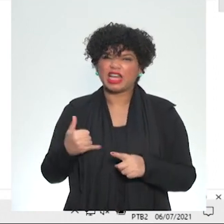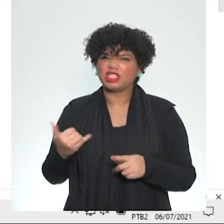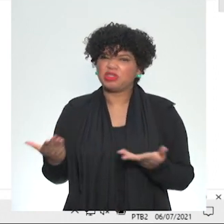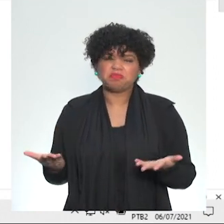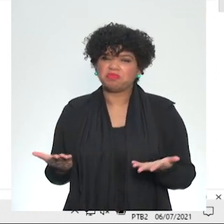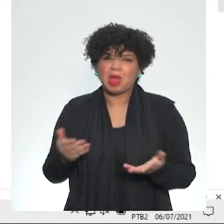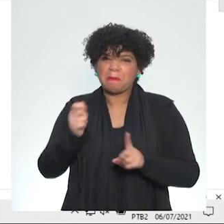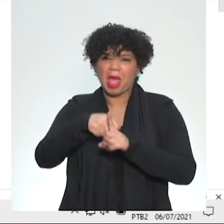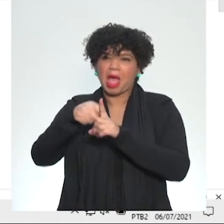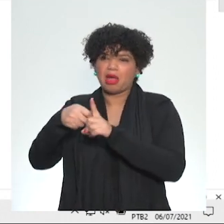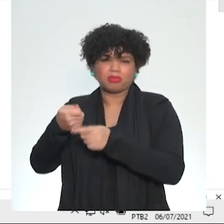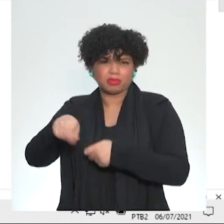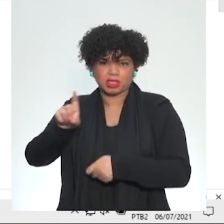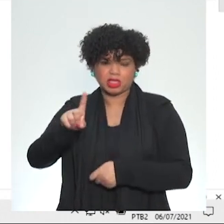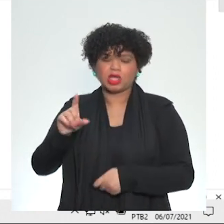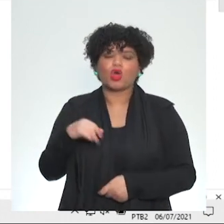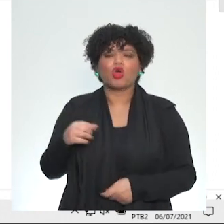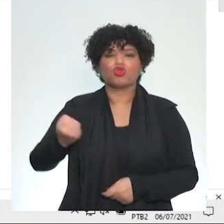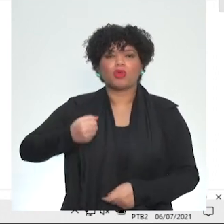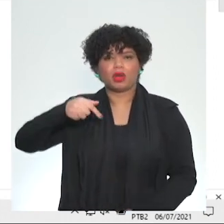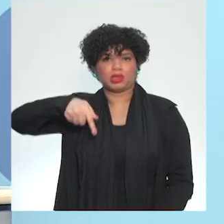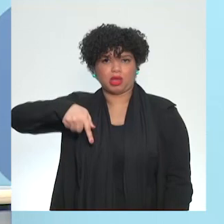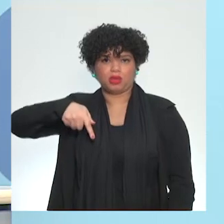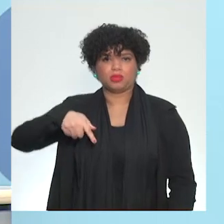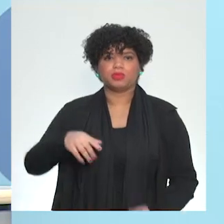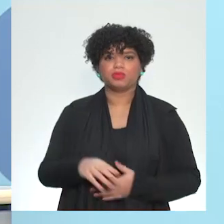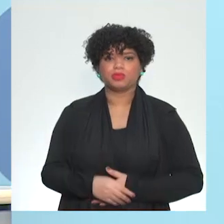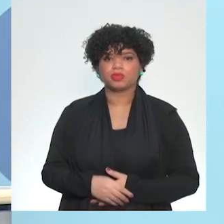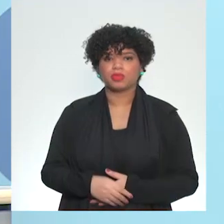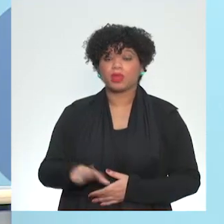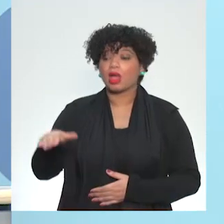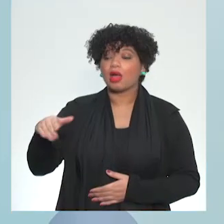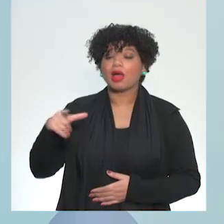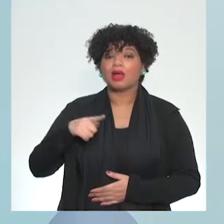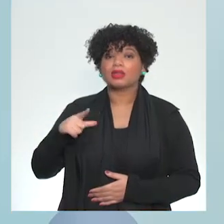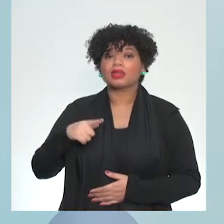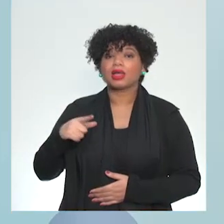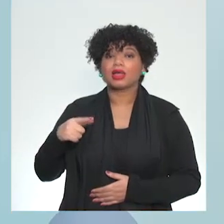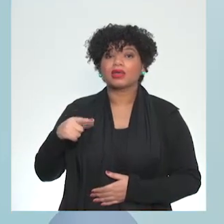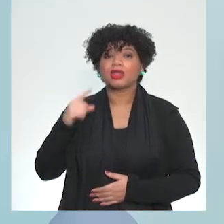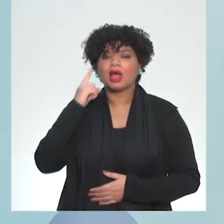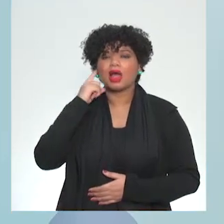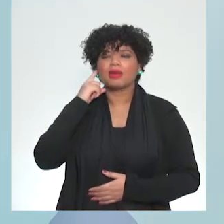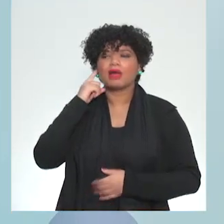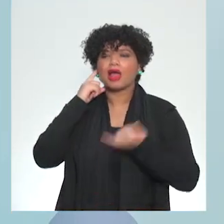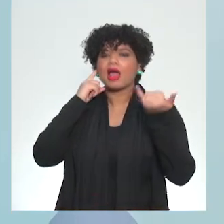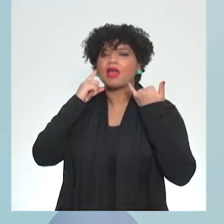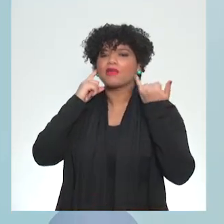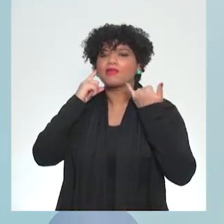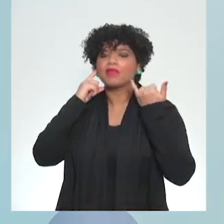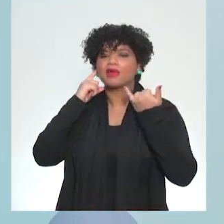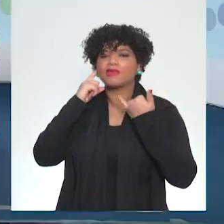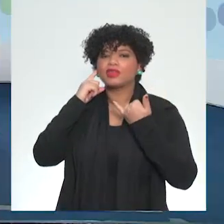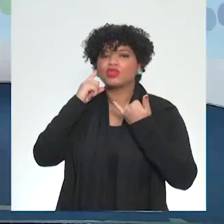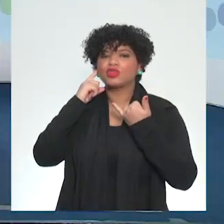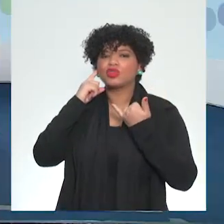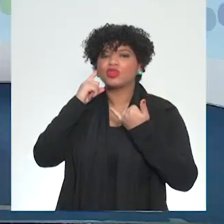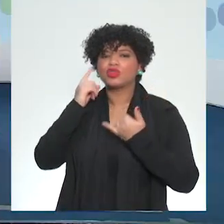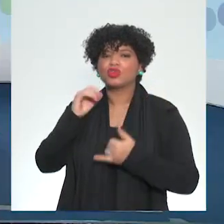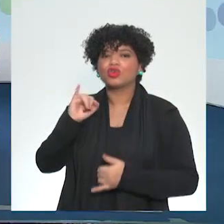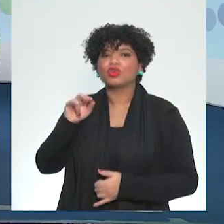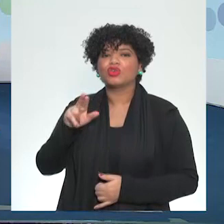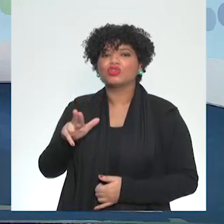quantos meses você tem. Então, é número inteiro. Fabi, recebi aqui no meu ponto uma informação. Ju,